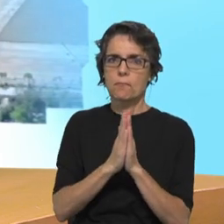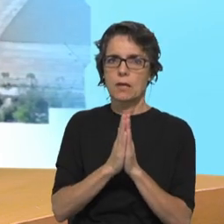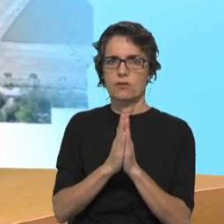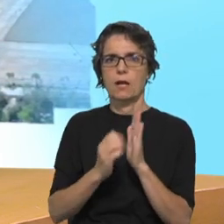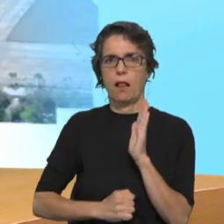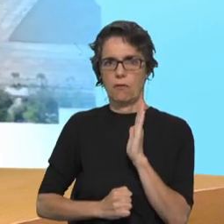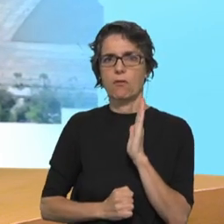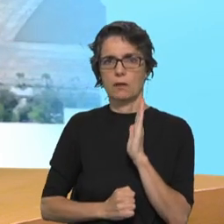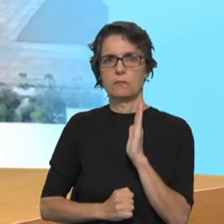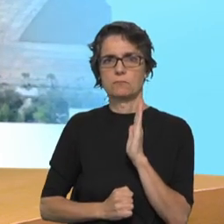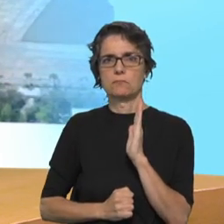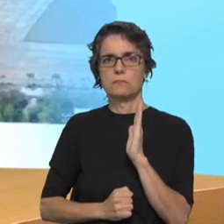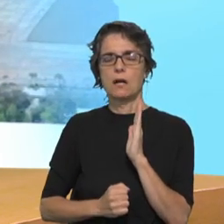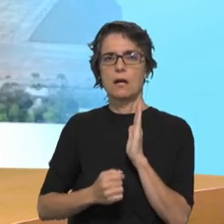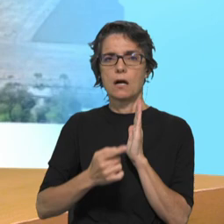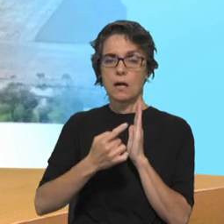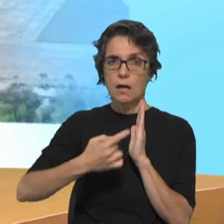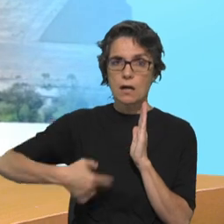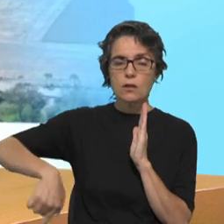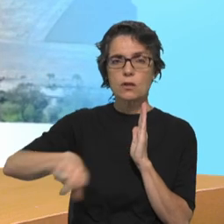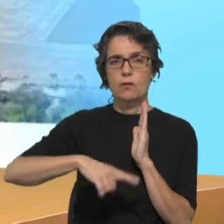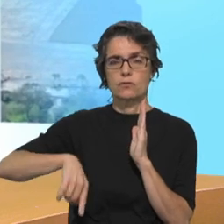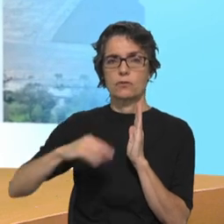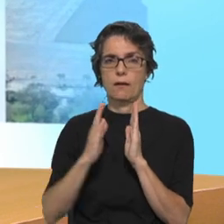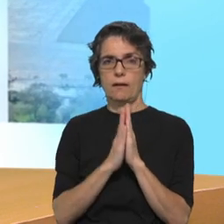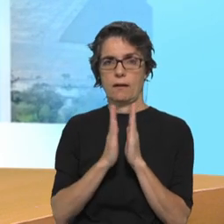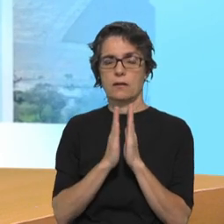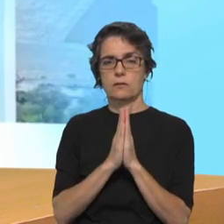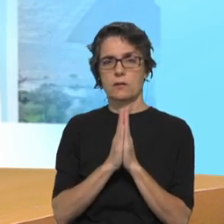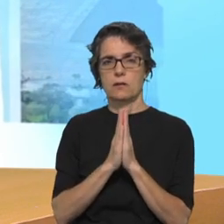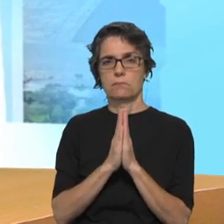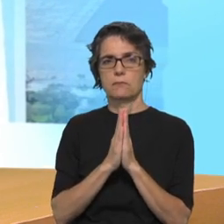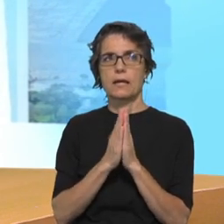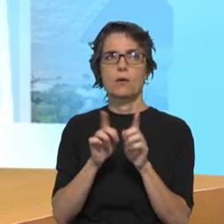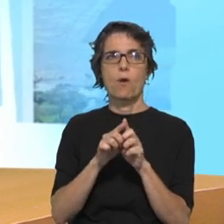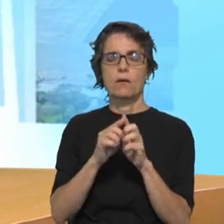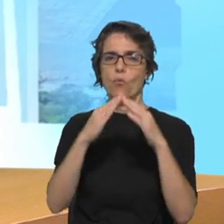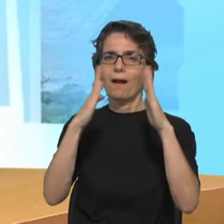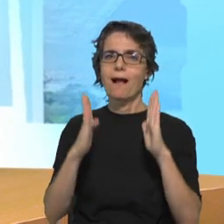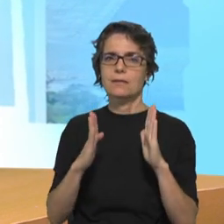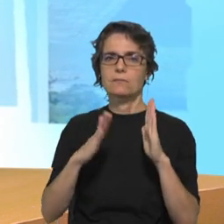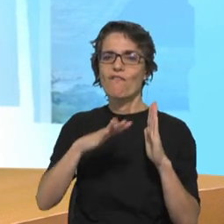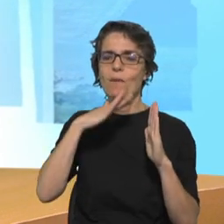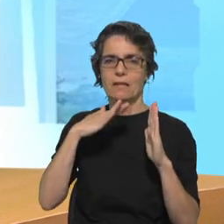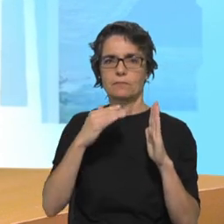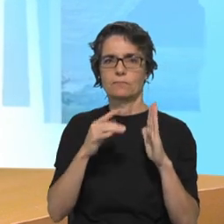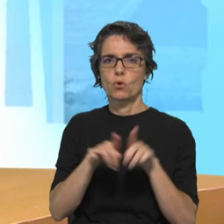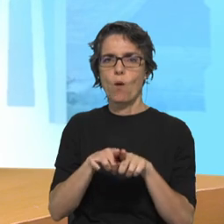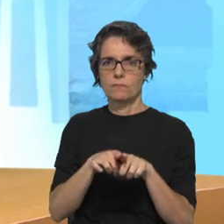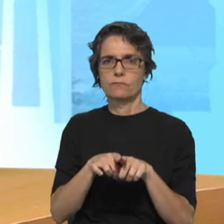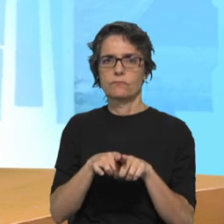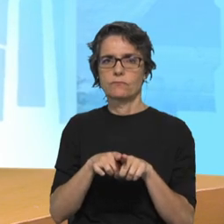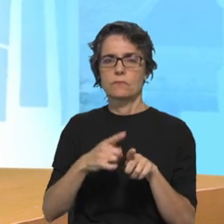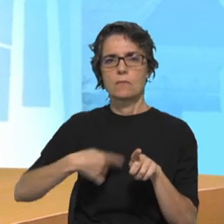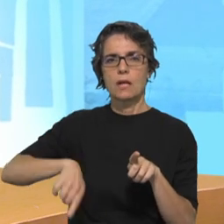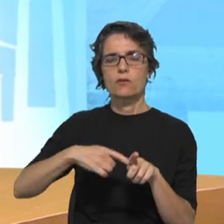dizia a Igreja, como a nossa casa de família, e é a partir daqui que também nos abrimos na relação